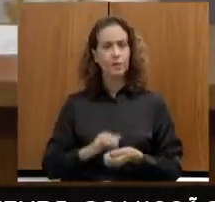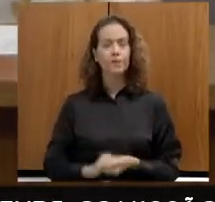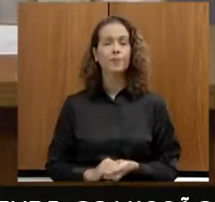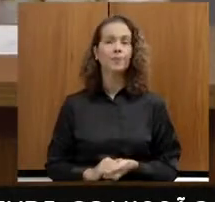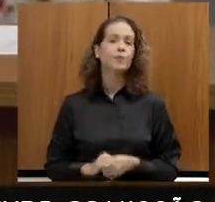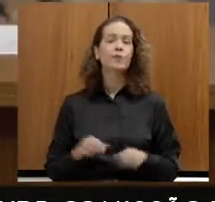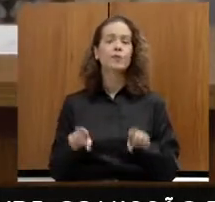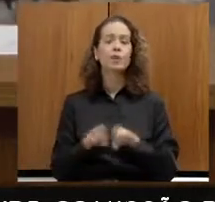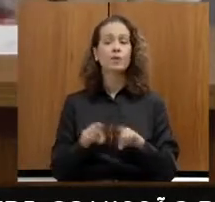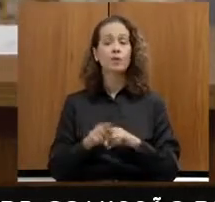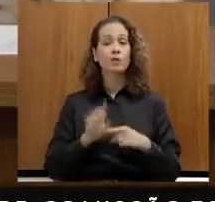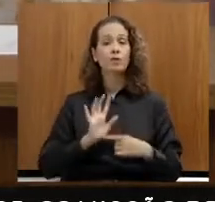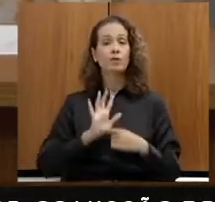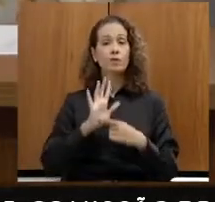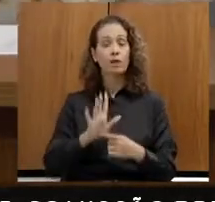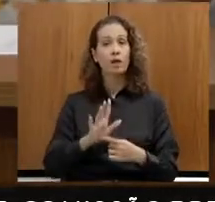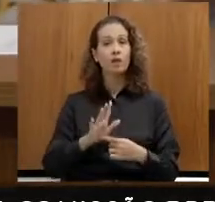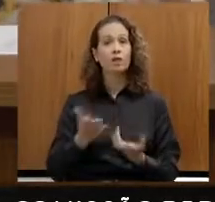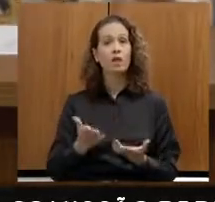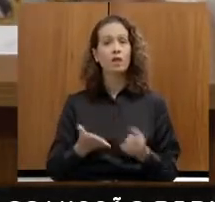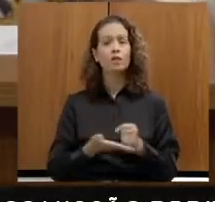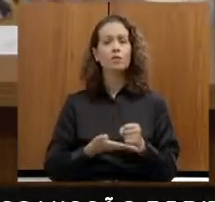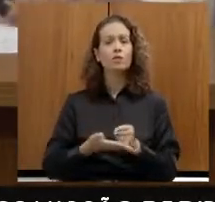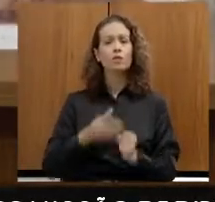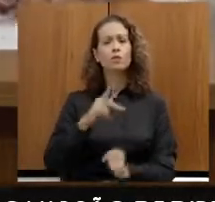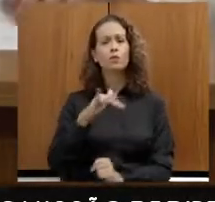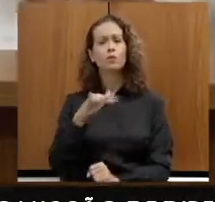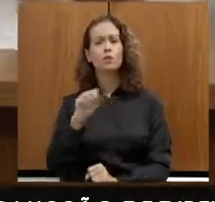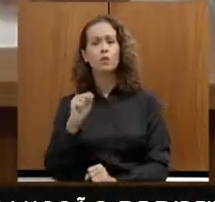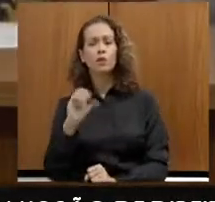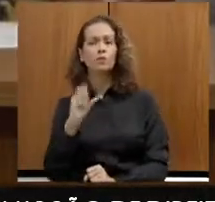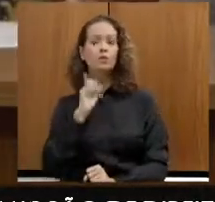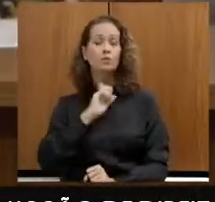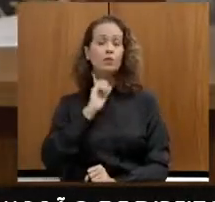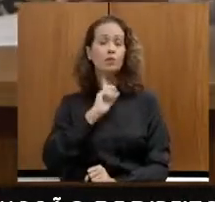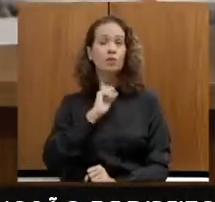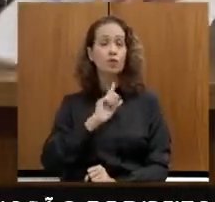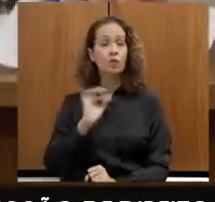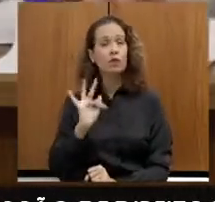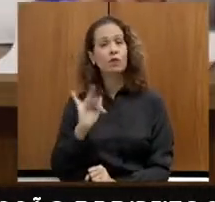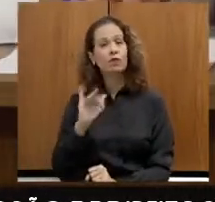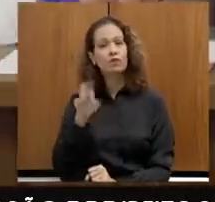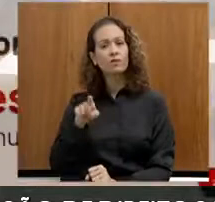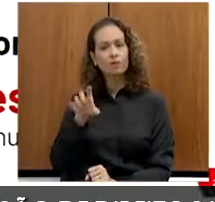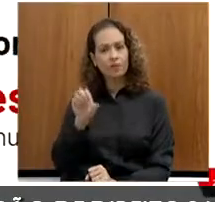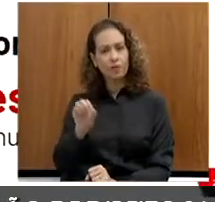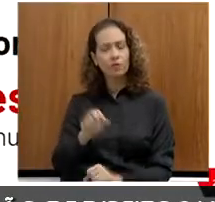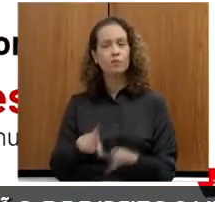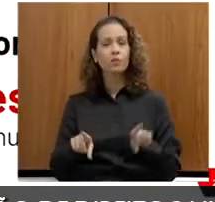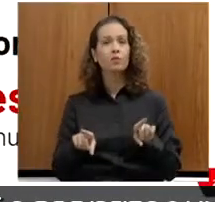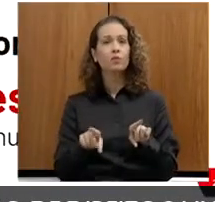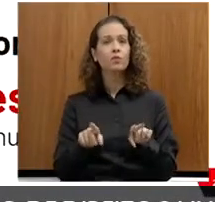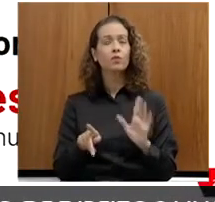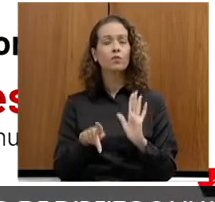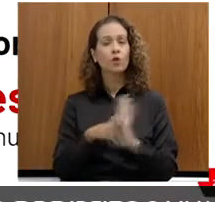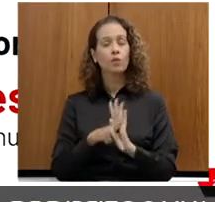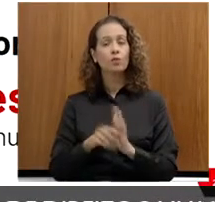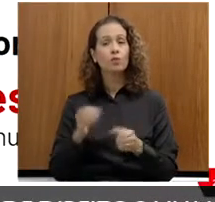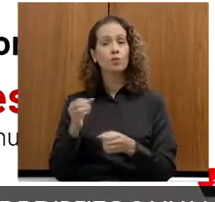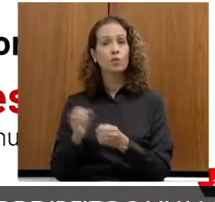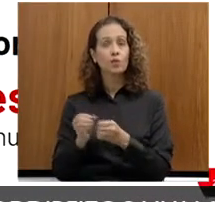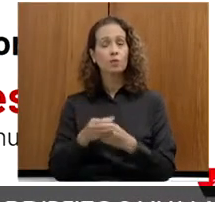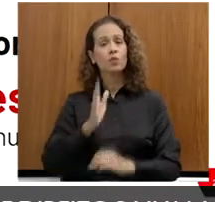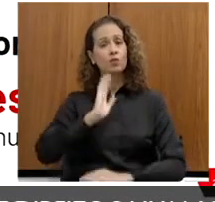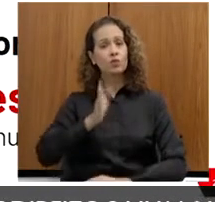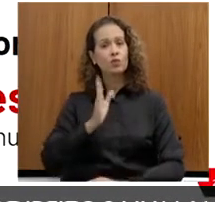também de dar um destaque no piso mineiro fixo, que é uma transferência para o município. Nós já transferimos 10 parcelas esse